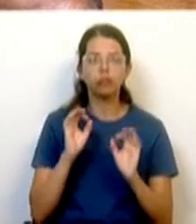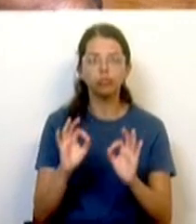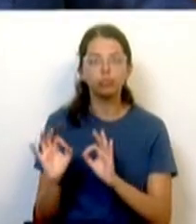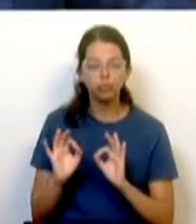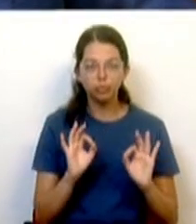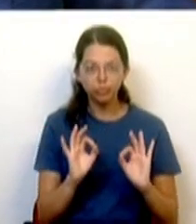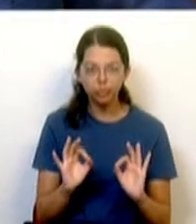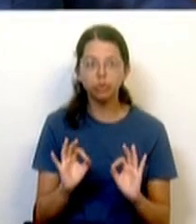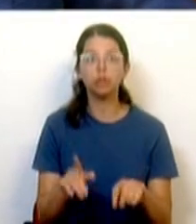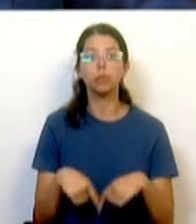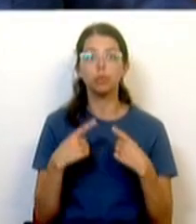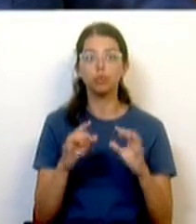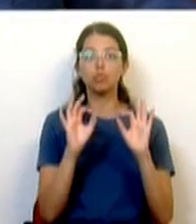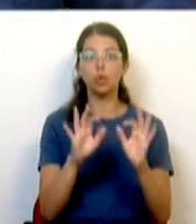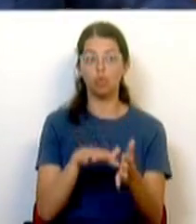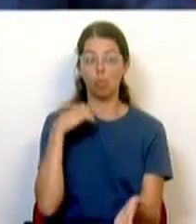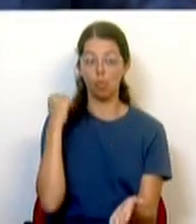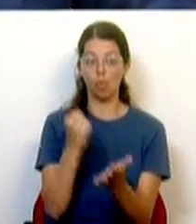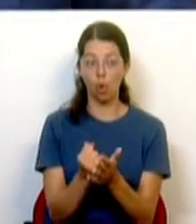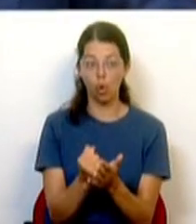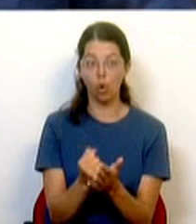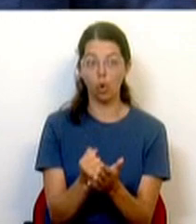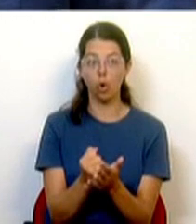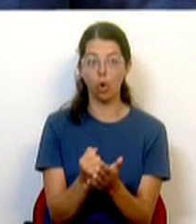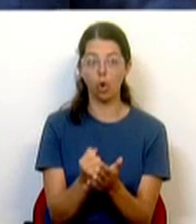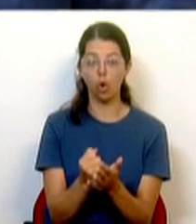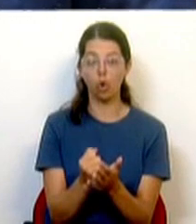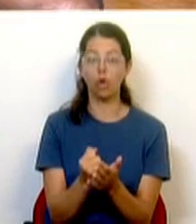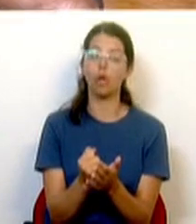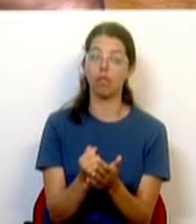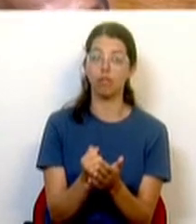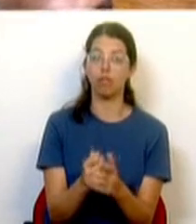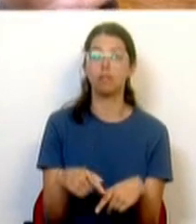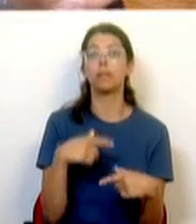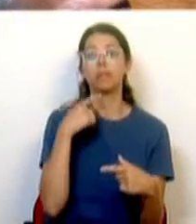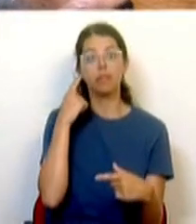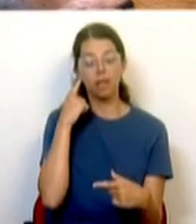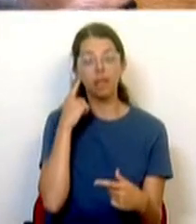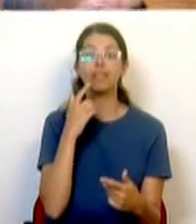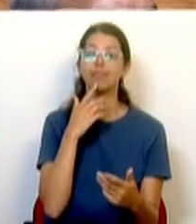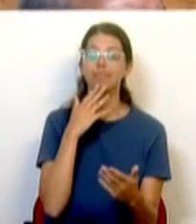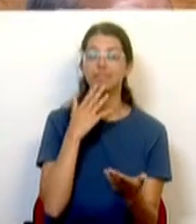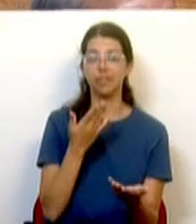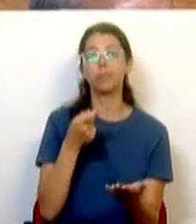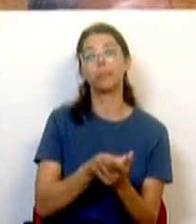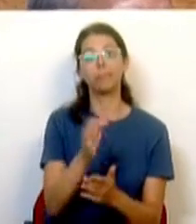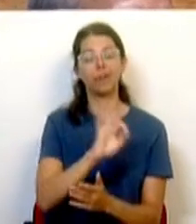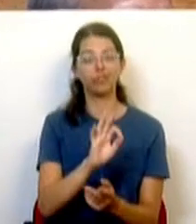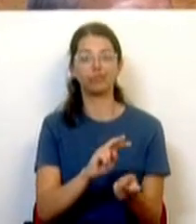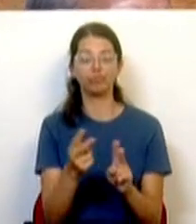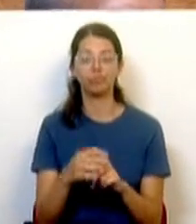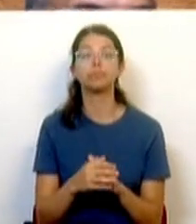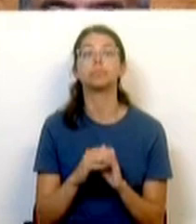rede estivesse disponível, atribuir a gratuidade às famílias. Mas as famílias estão a precisar de apoios.